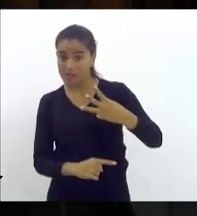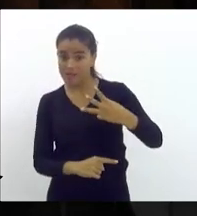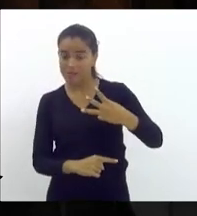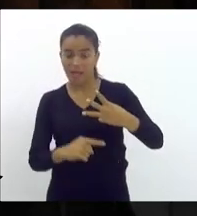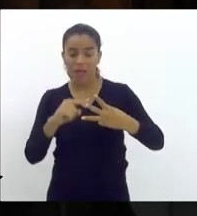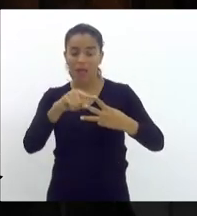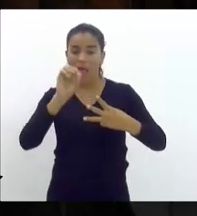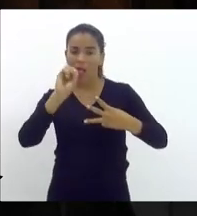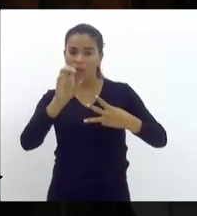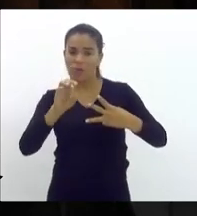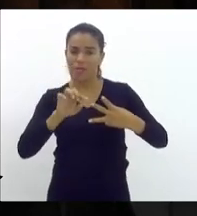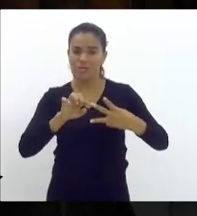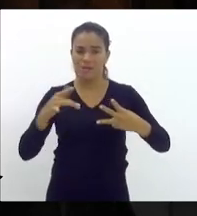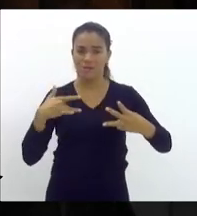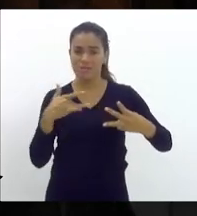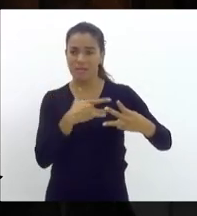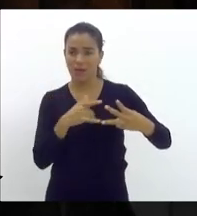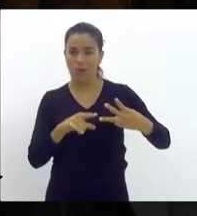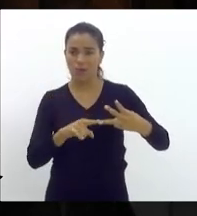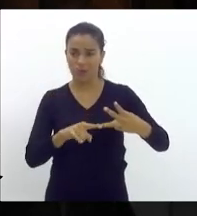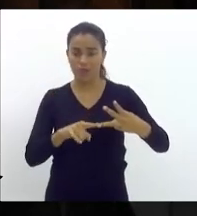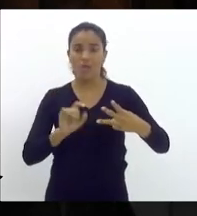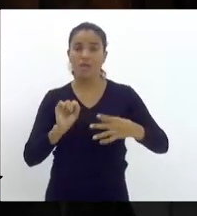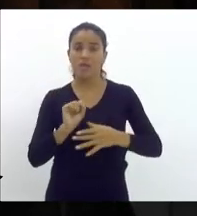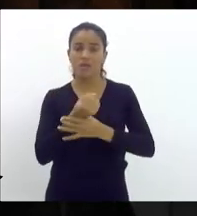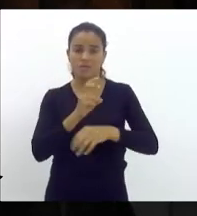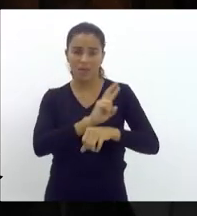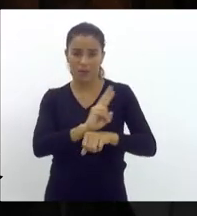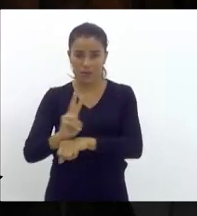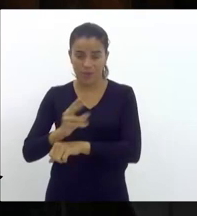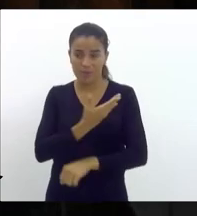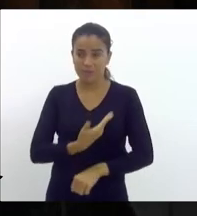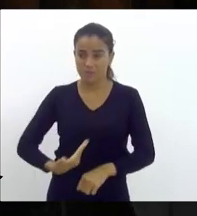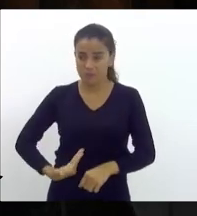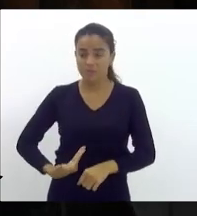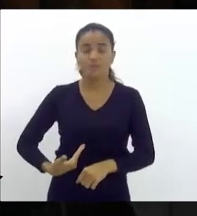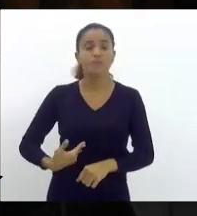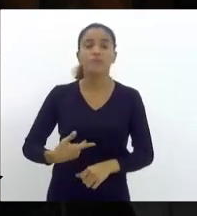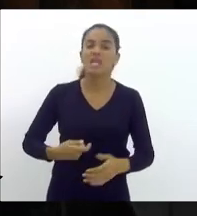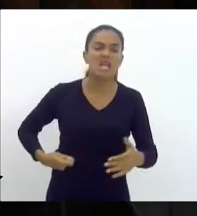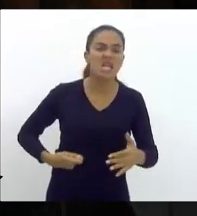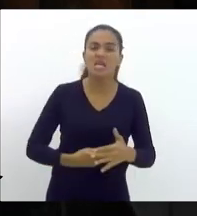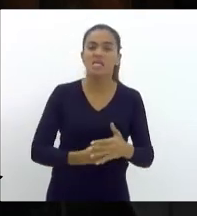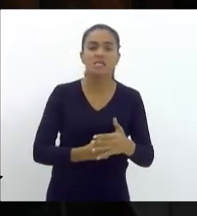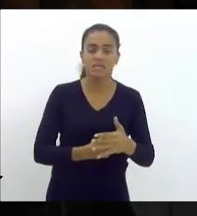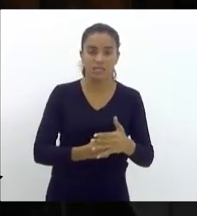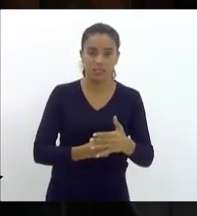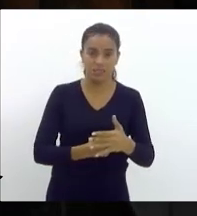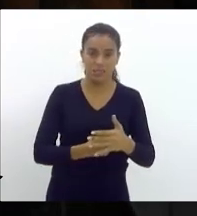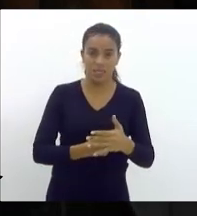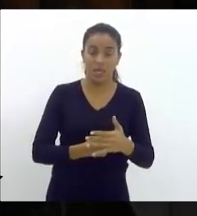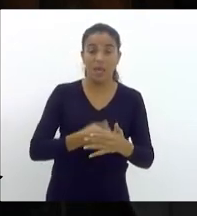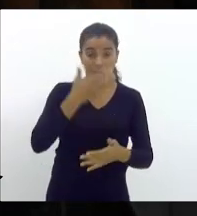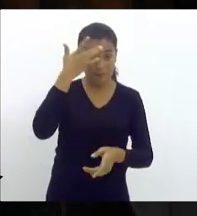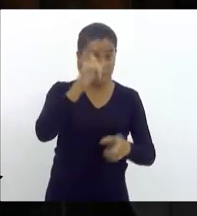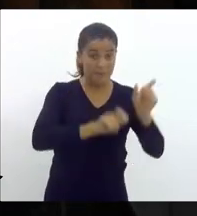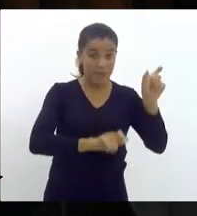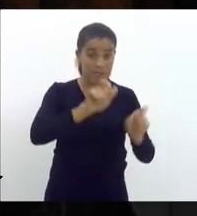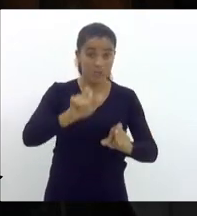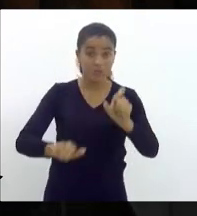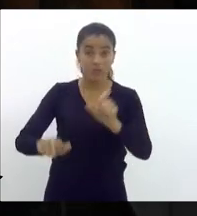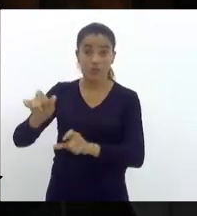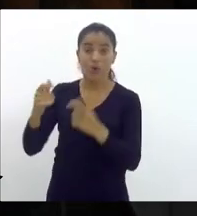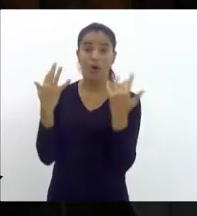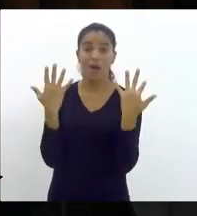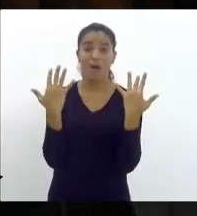educação, saúde e segurança pública, exigem gente para fazer essas políticas